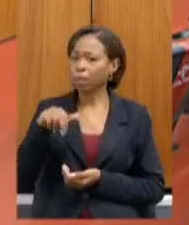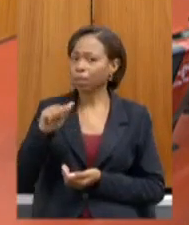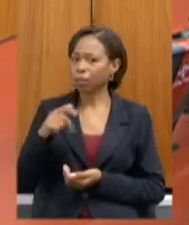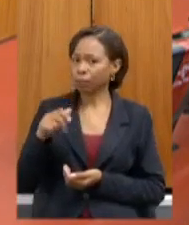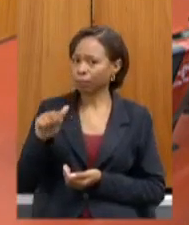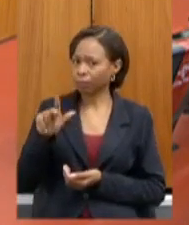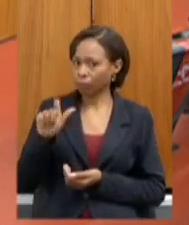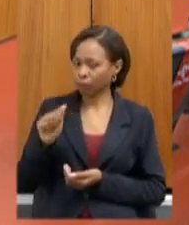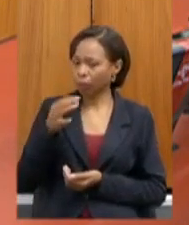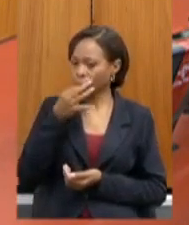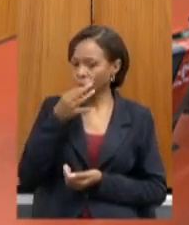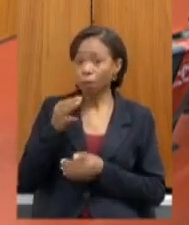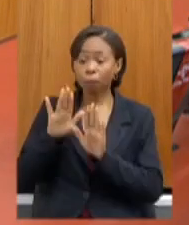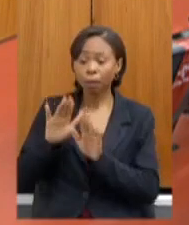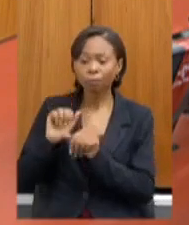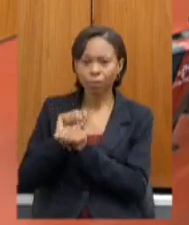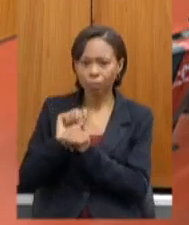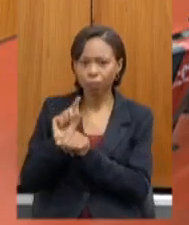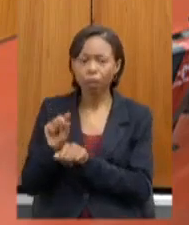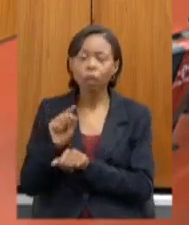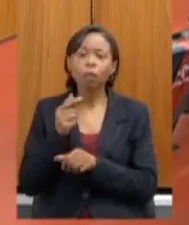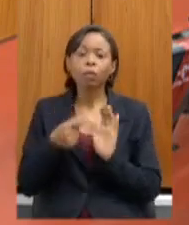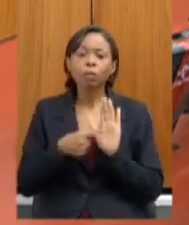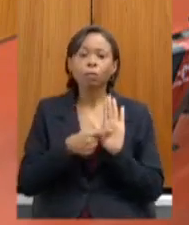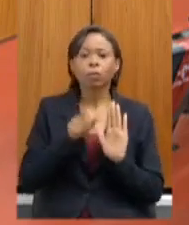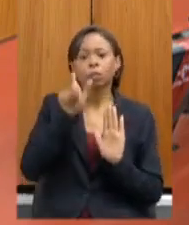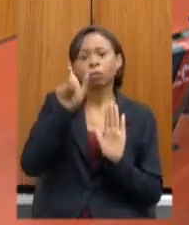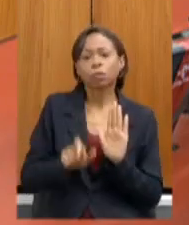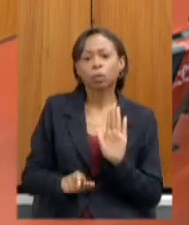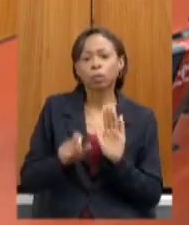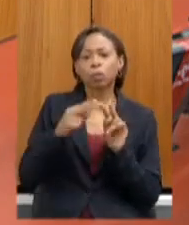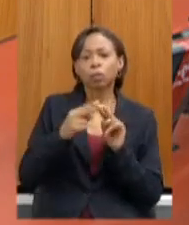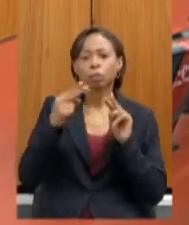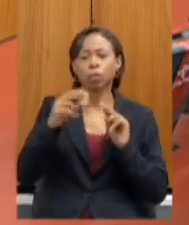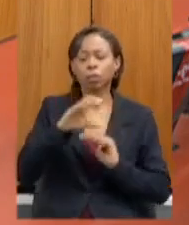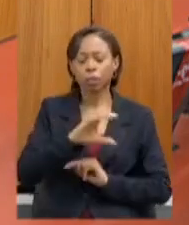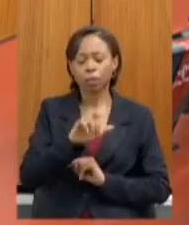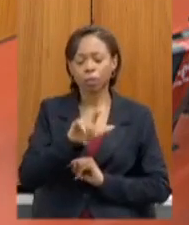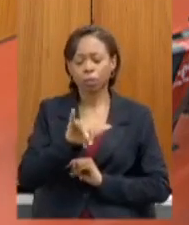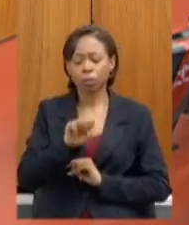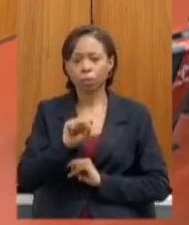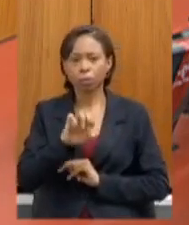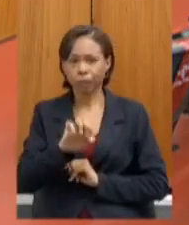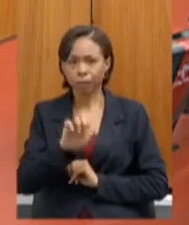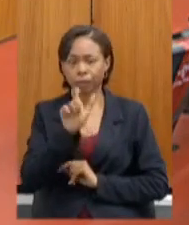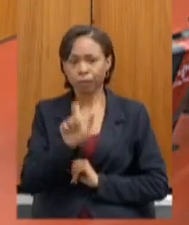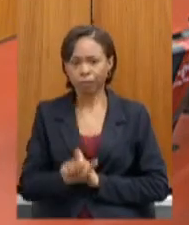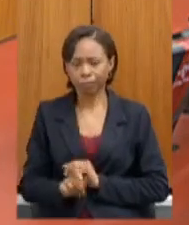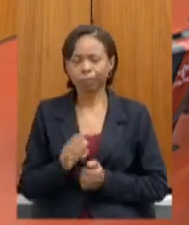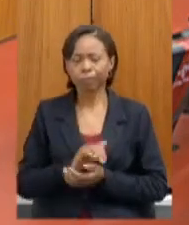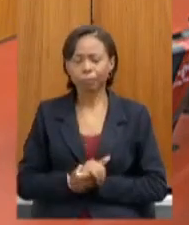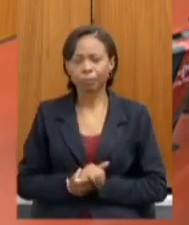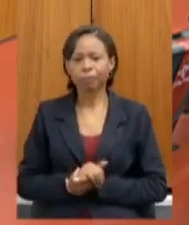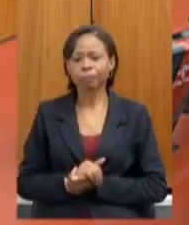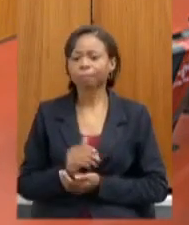mas antes deputada me permita registrar a presença remota da deputada Celise Laviola deputada Ana Paula